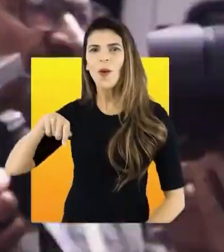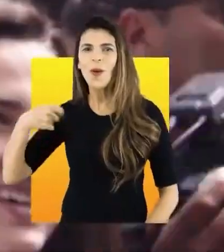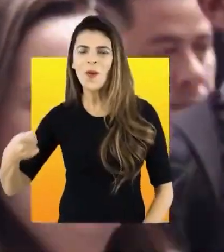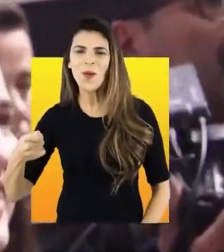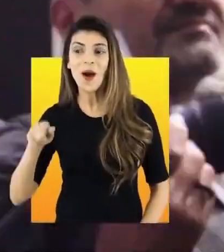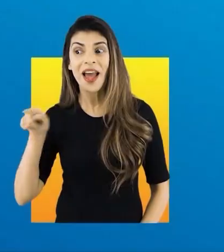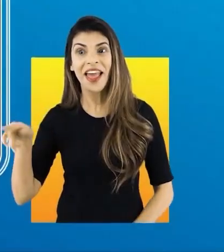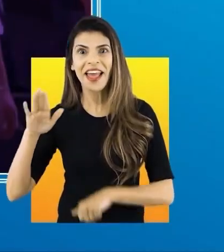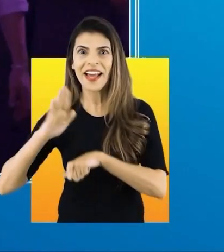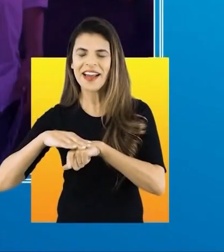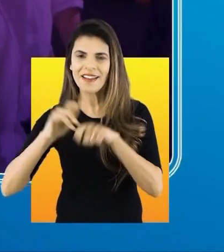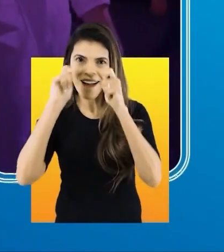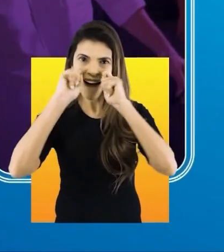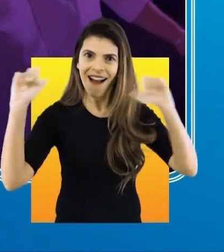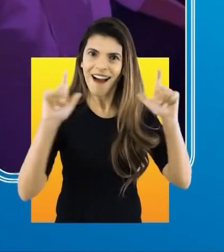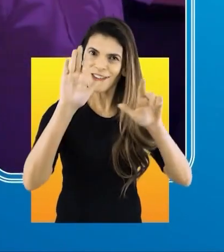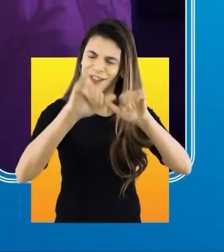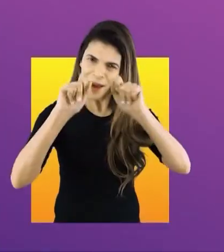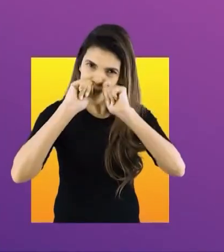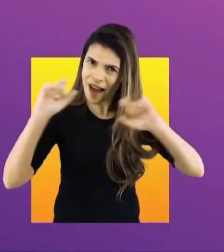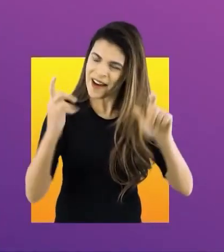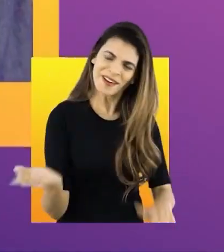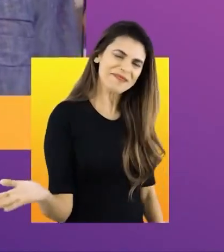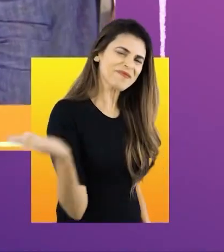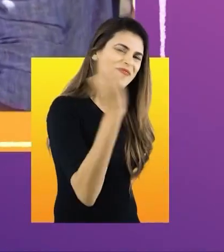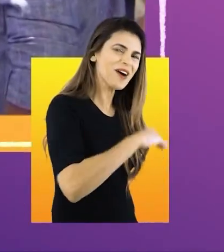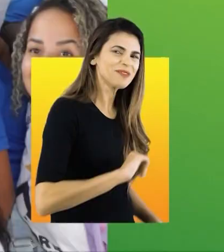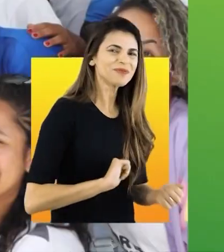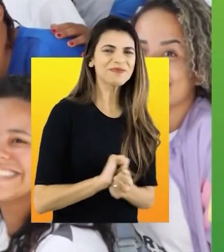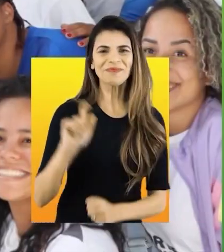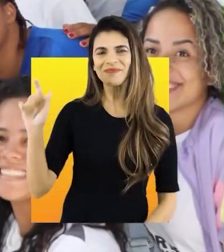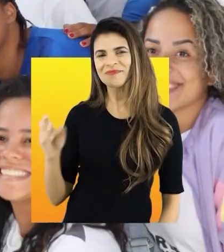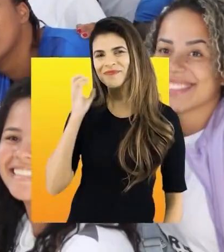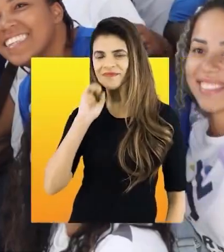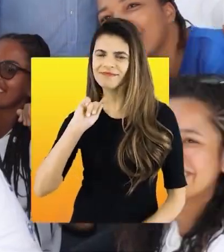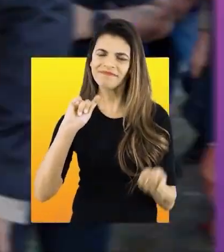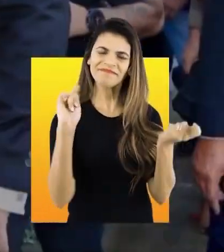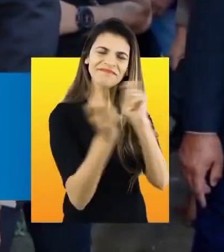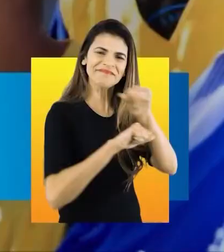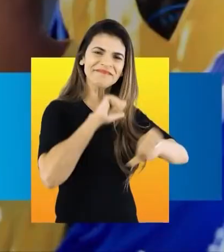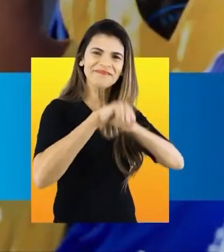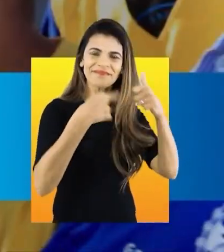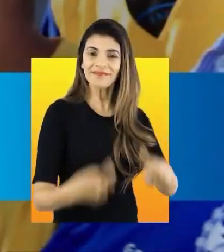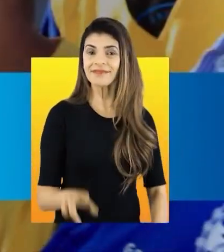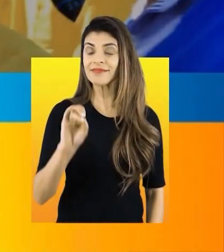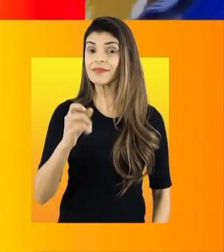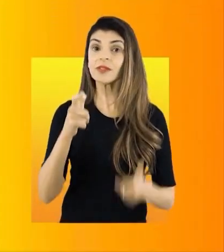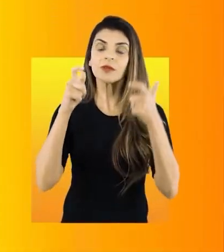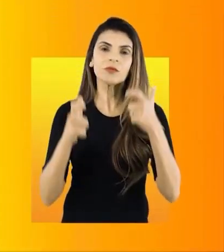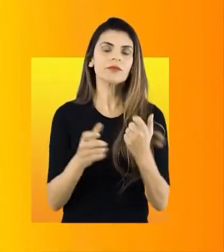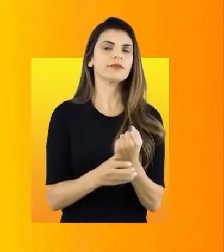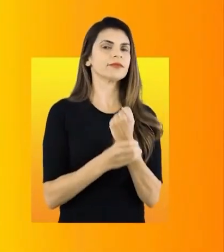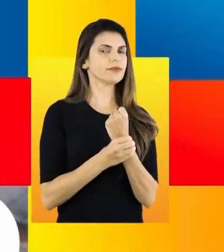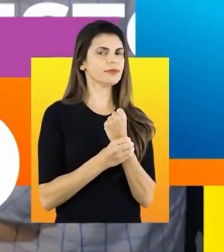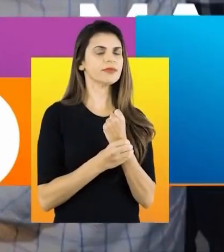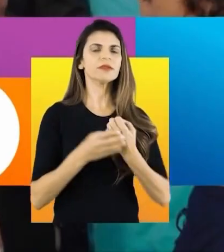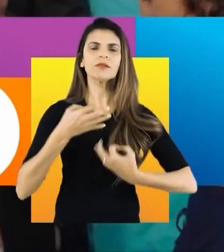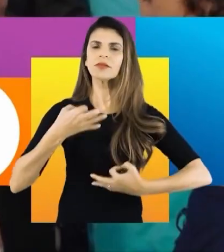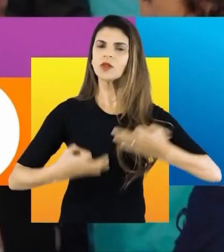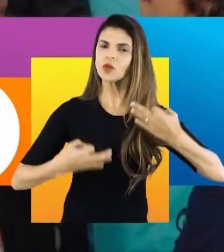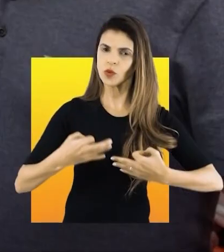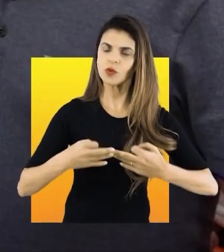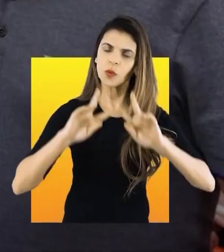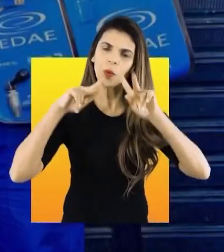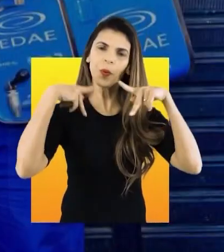chegou a vez dele chamar você bora junto com Cláudio seguir transformando o rio num lugar ainda mais seguro mais justo